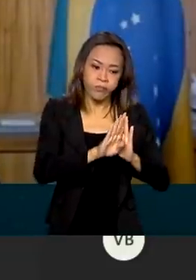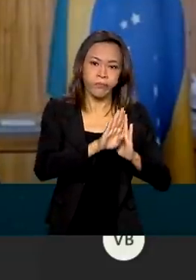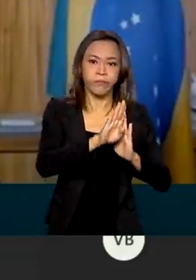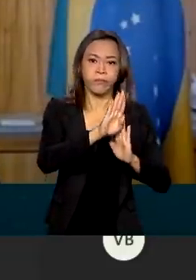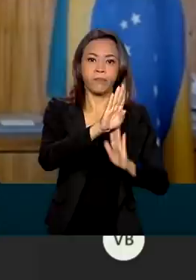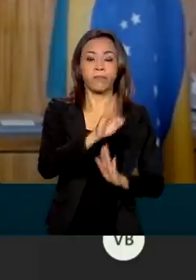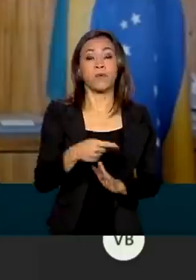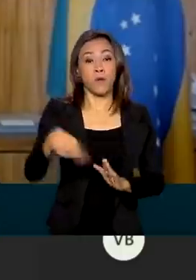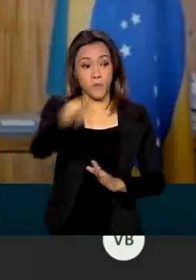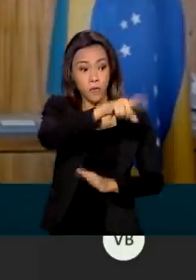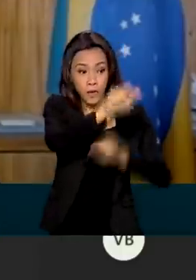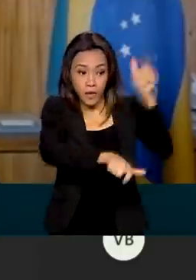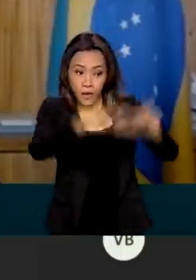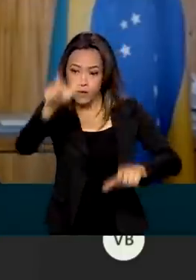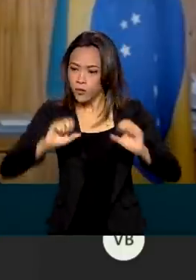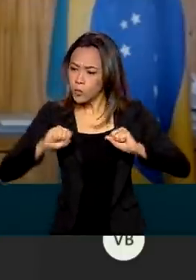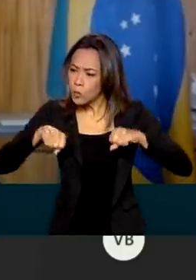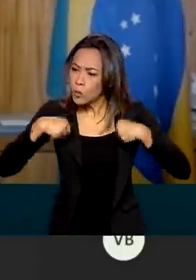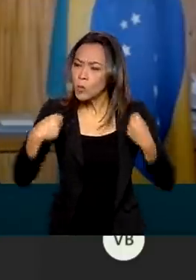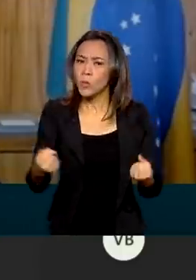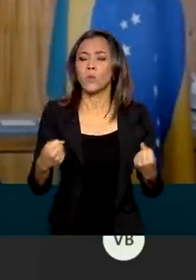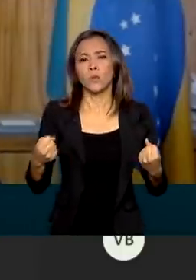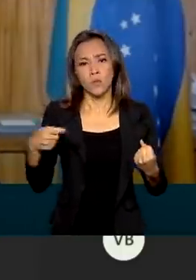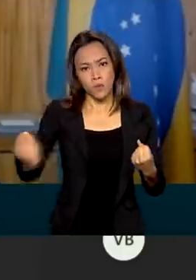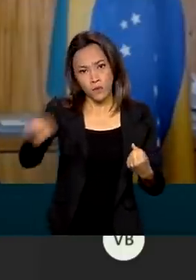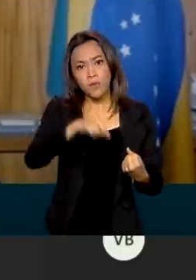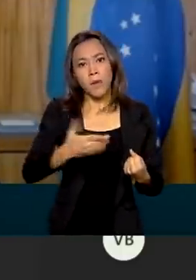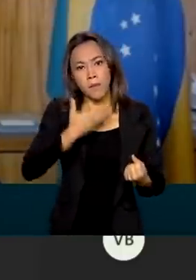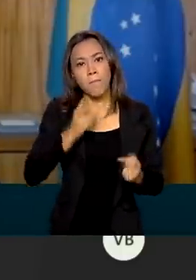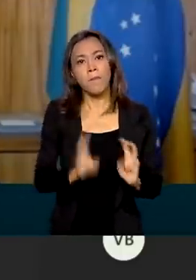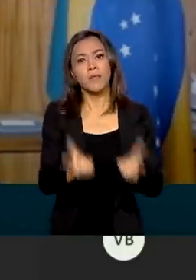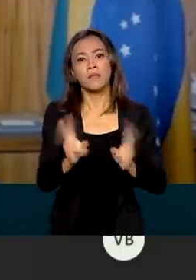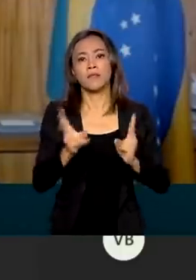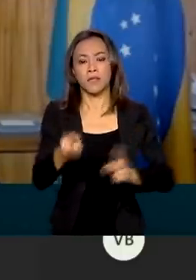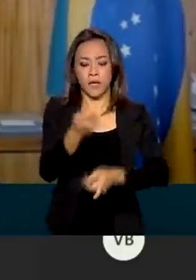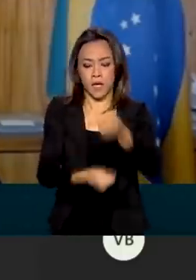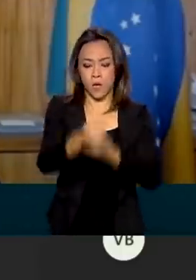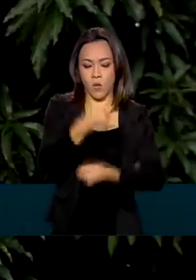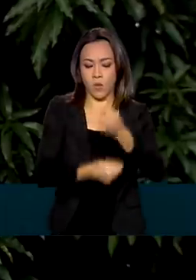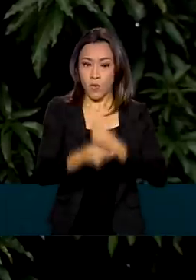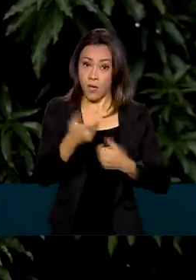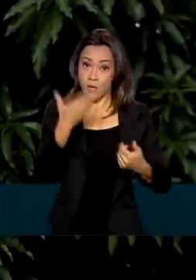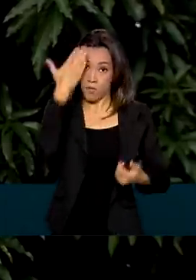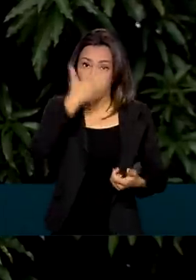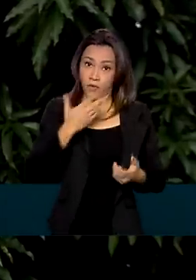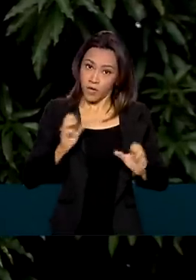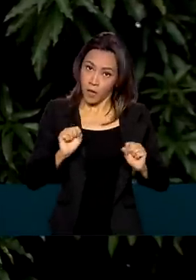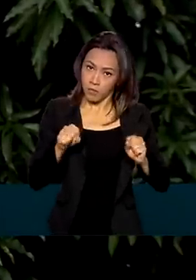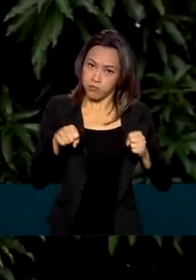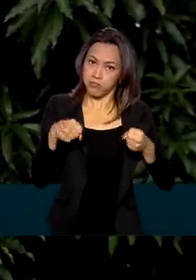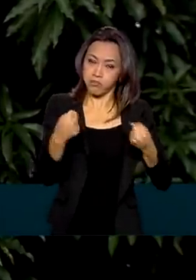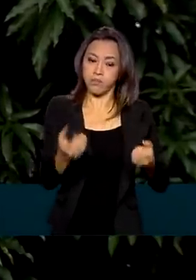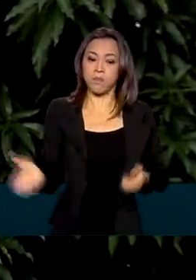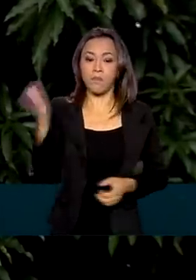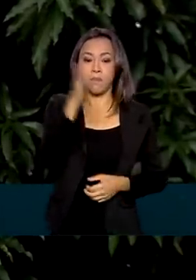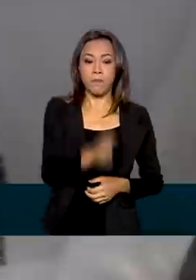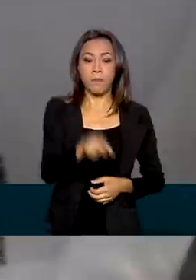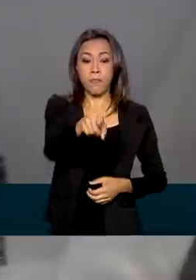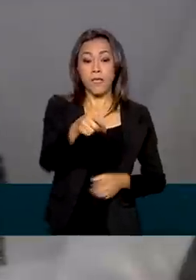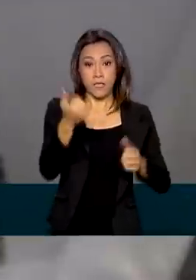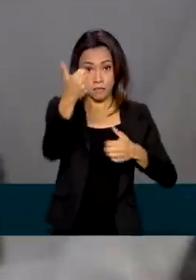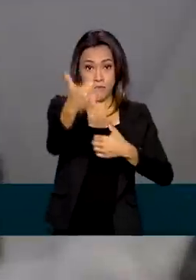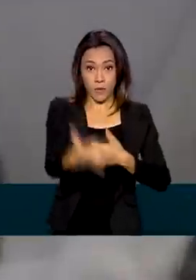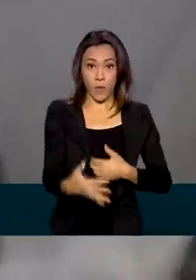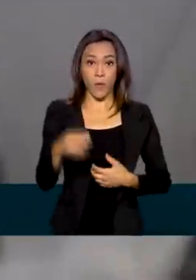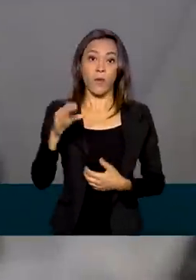os sinais vitais da economia. E mais do que isso, a economia já se reativando. Segundo a Receita, o crescimento se deve